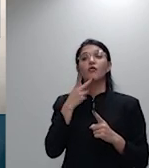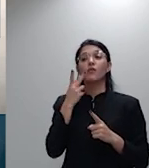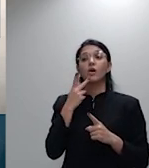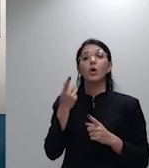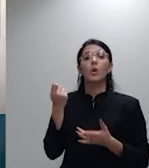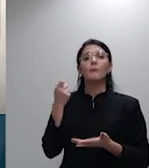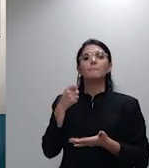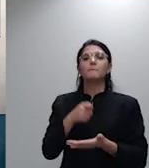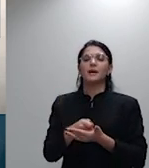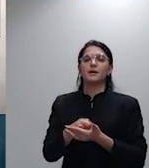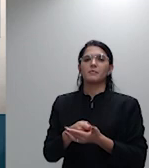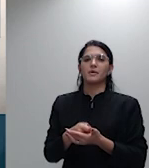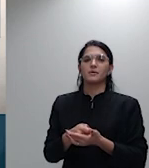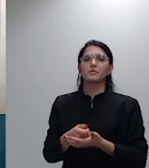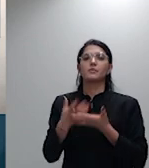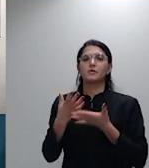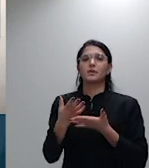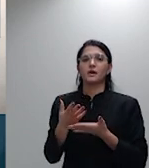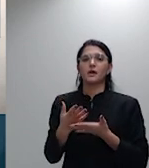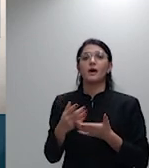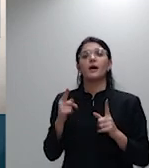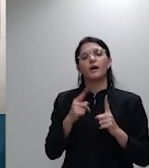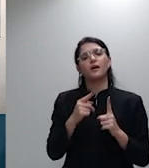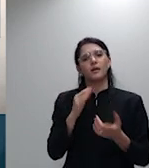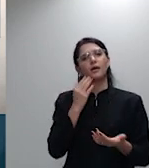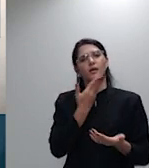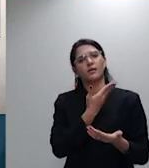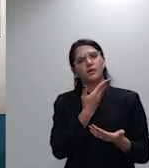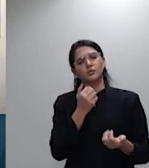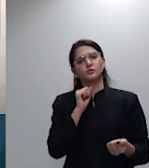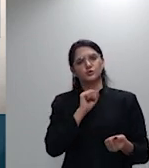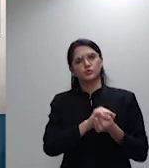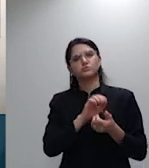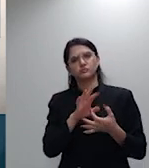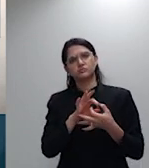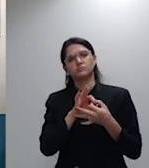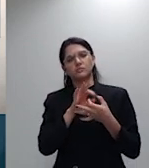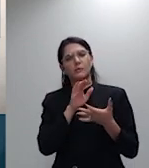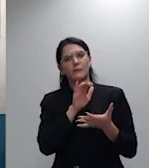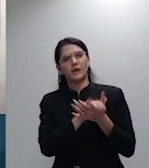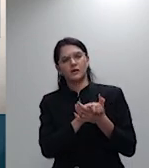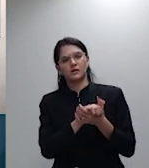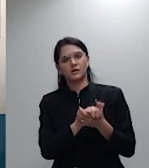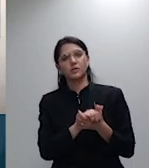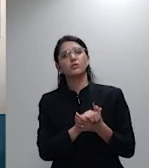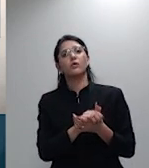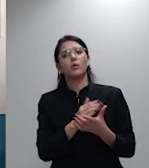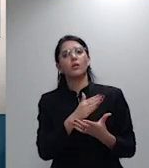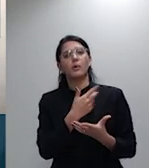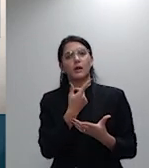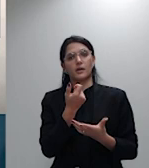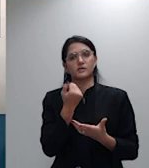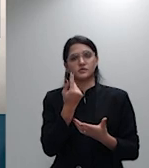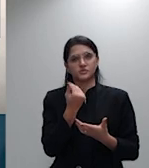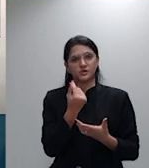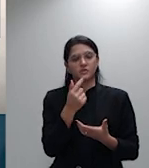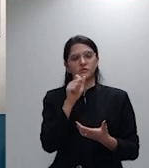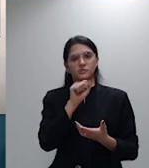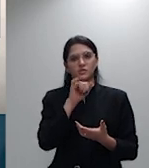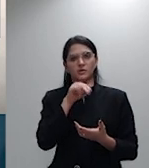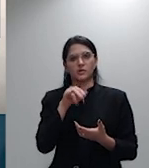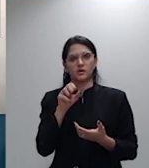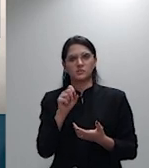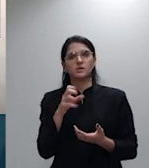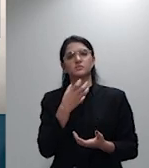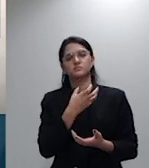companheiro e sua devida complementação retificou depois o polo passivo integrando também os herdeiros